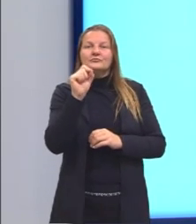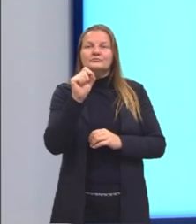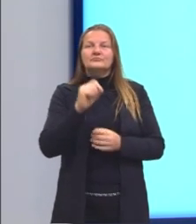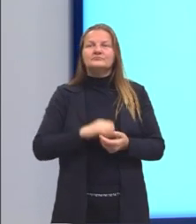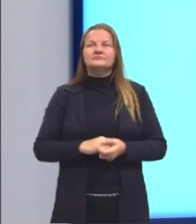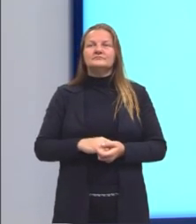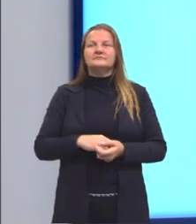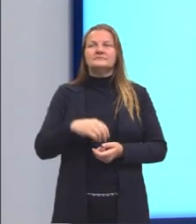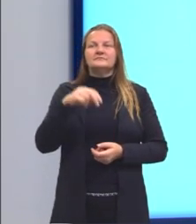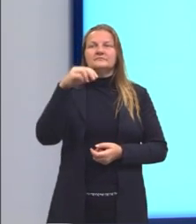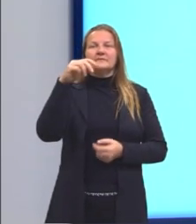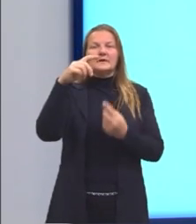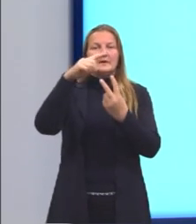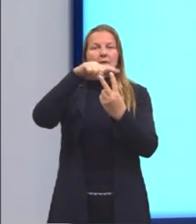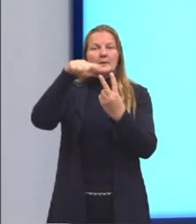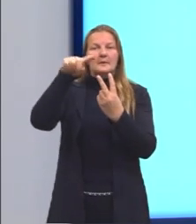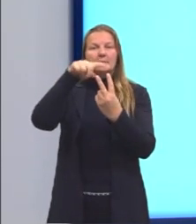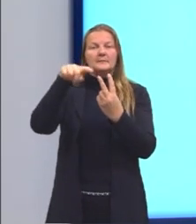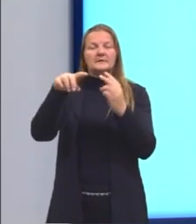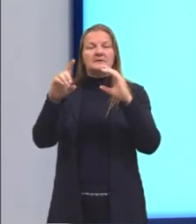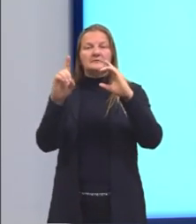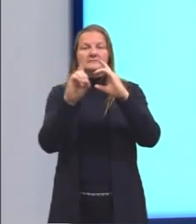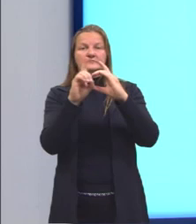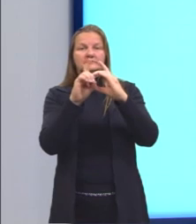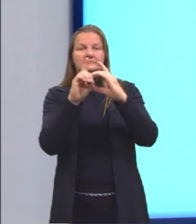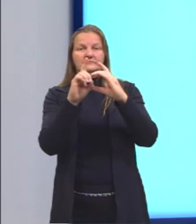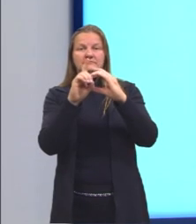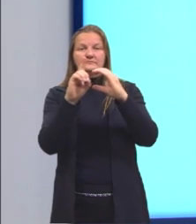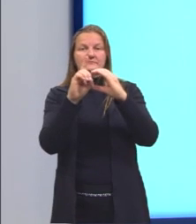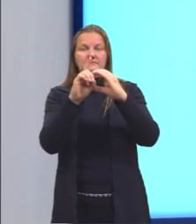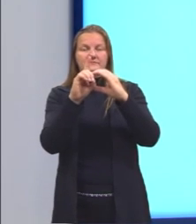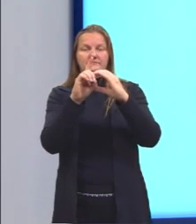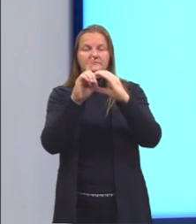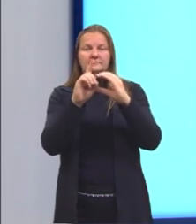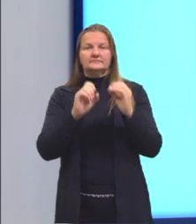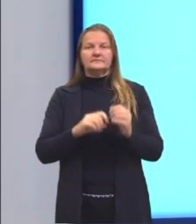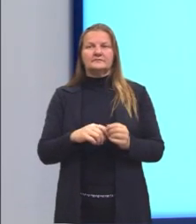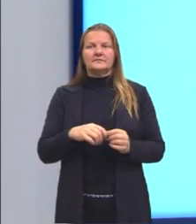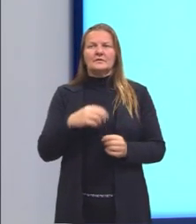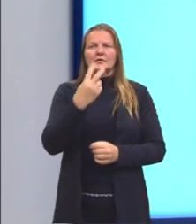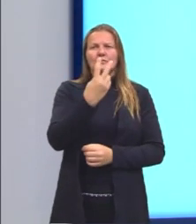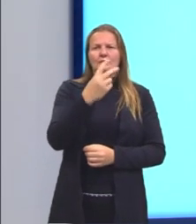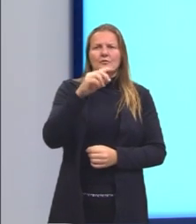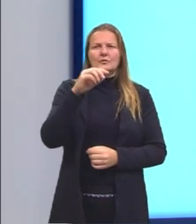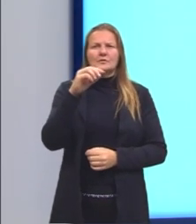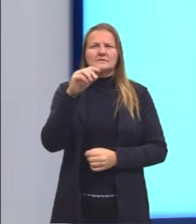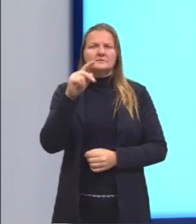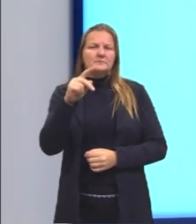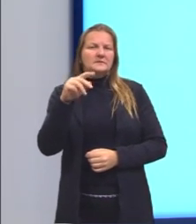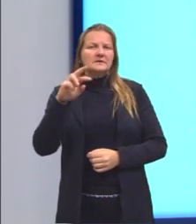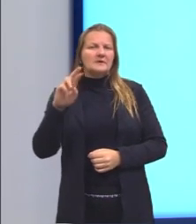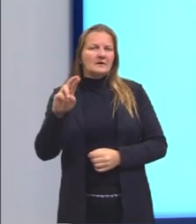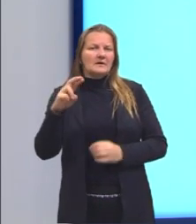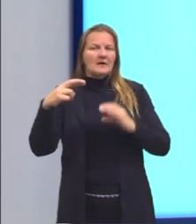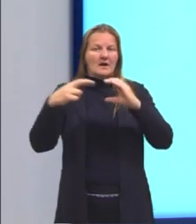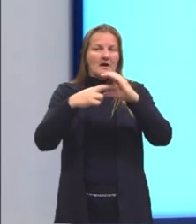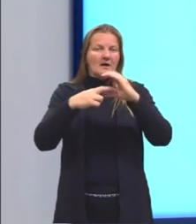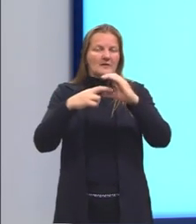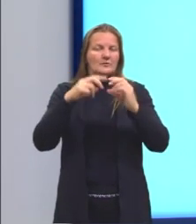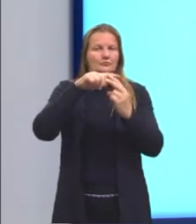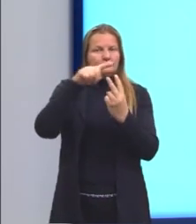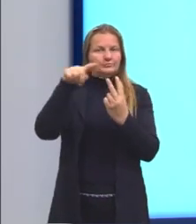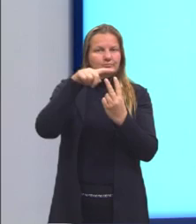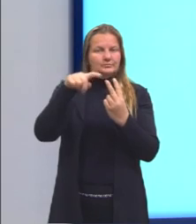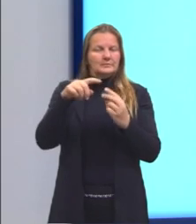nós conhecemos, né? É π vezes diâmetro. Aí, a partir disso, chegou em 2 vezes π vezes raio. Mas o que nós